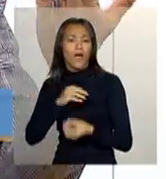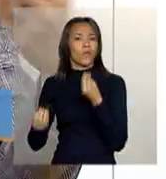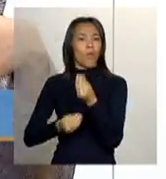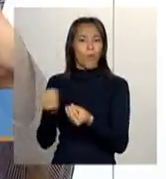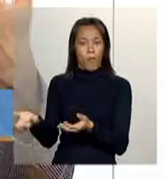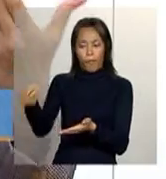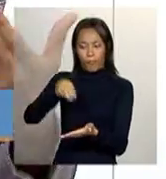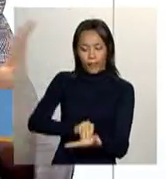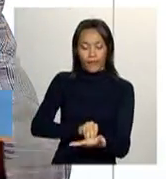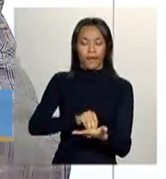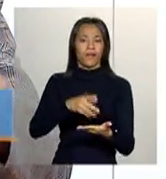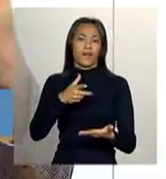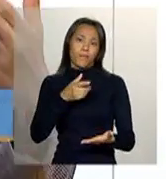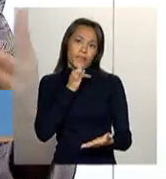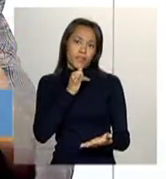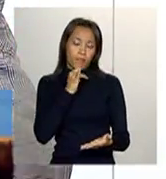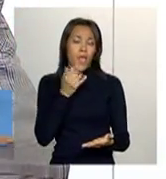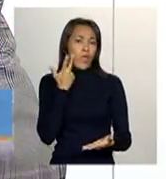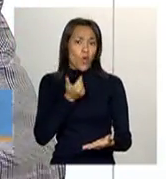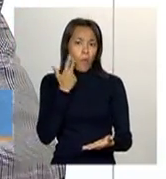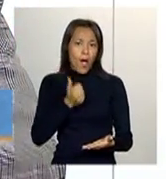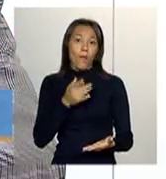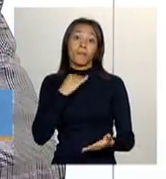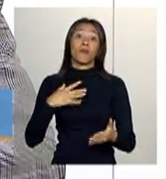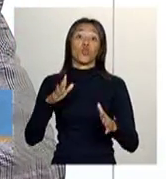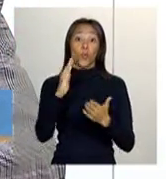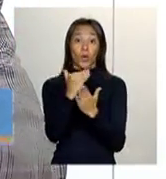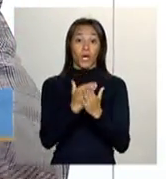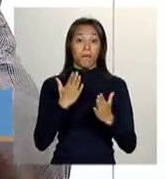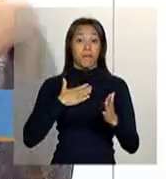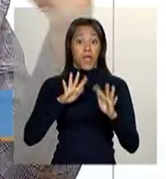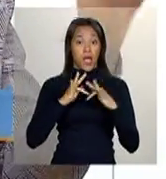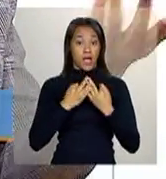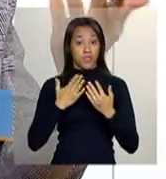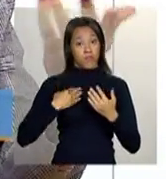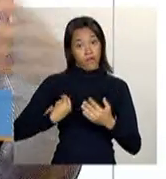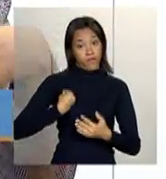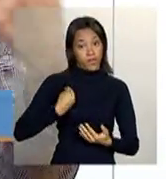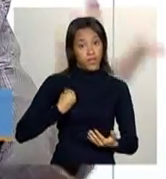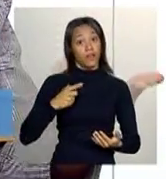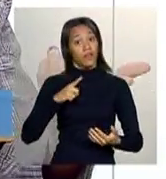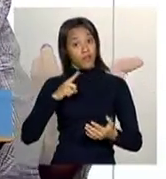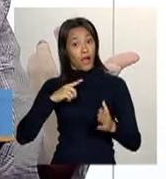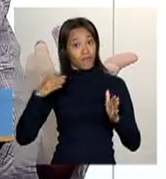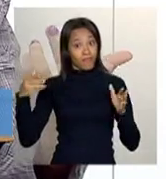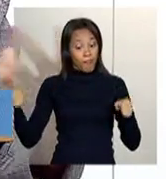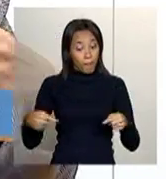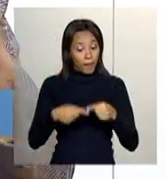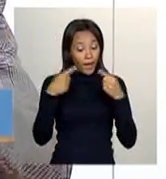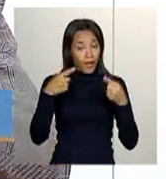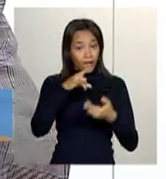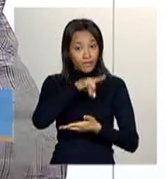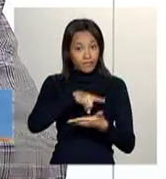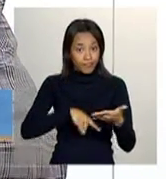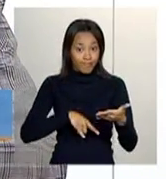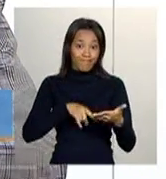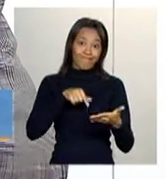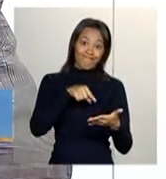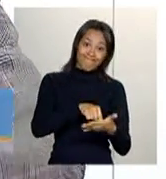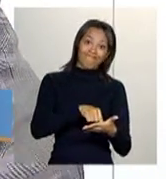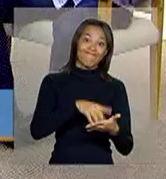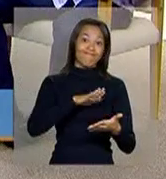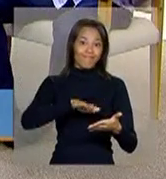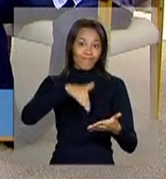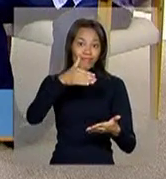ele pode estar além. Por exemplo, é muito comum quem está no programa Minha Casa Minha Vida, por exemplo, estar num perfil que vai além, na verdade, daquele perfil de